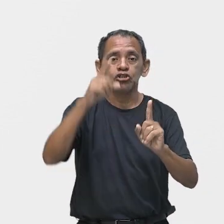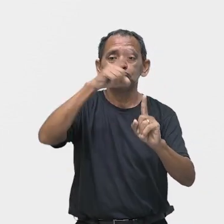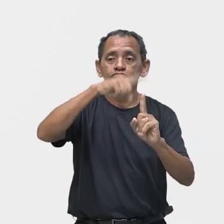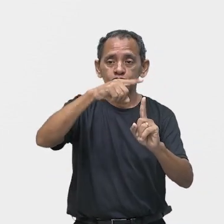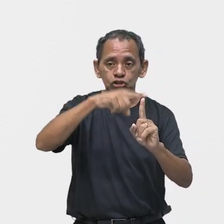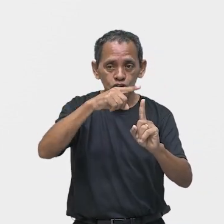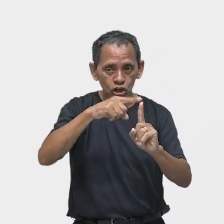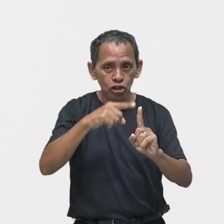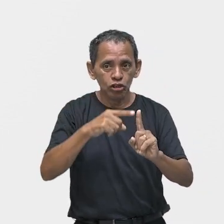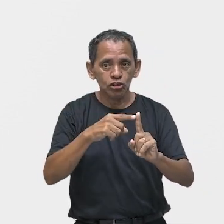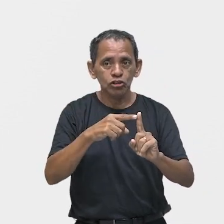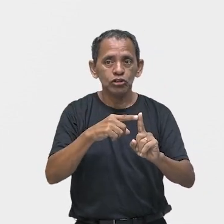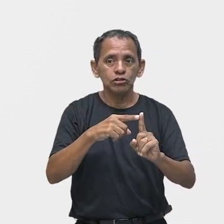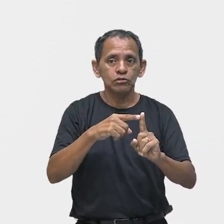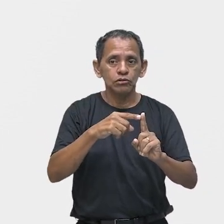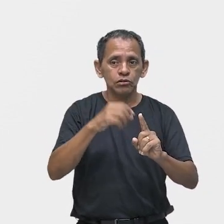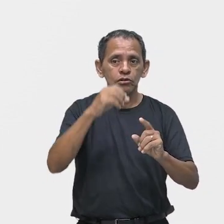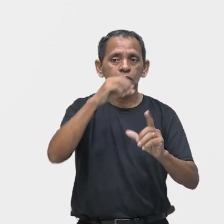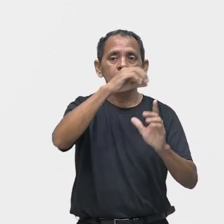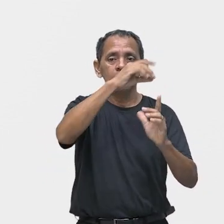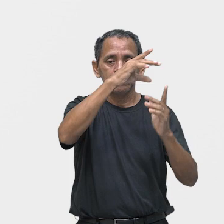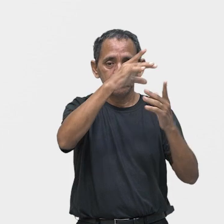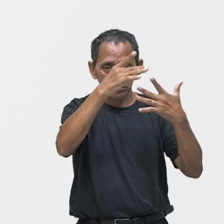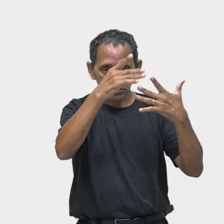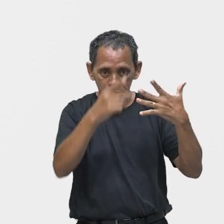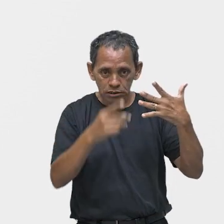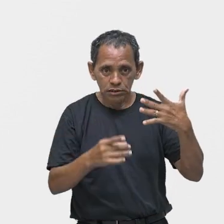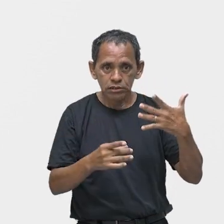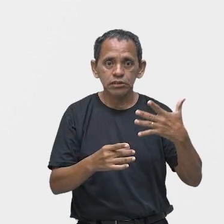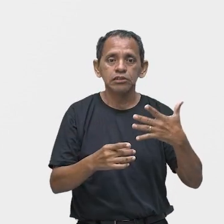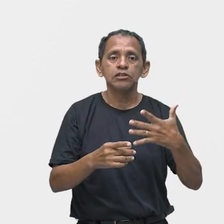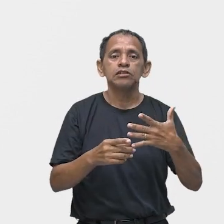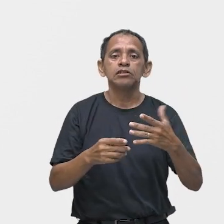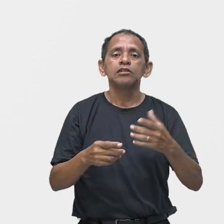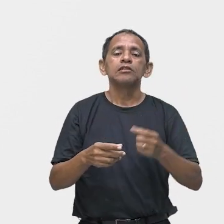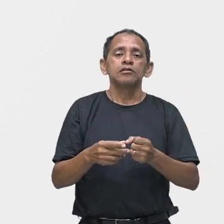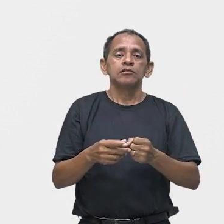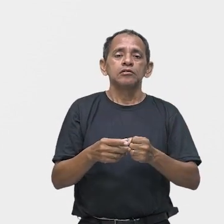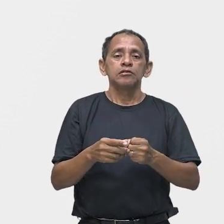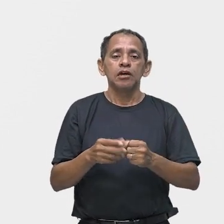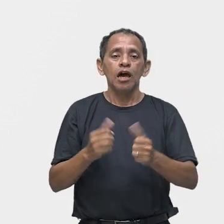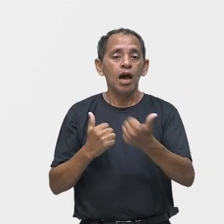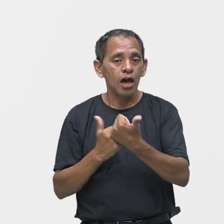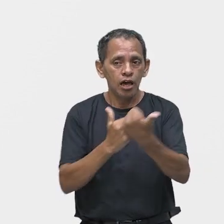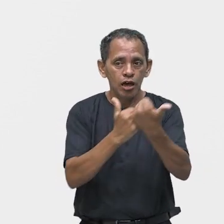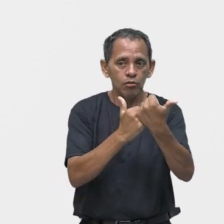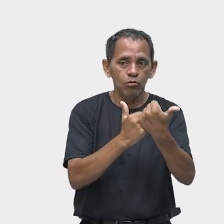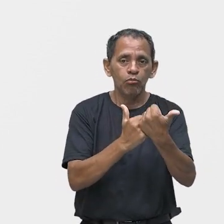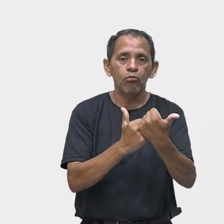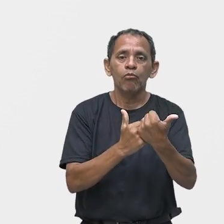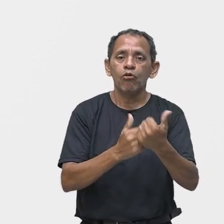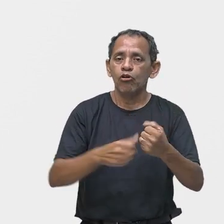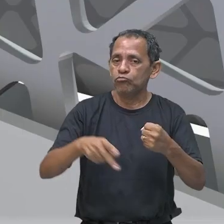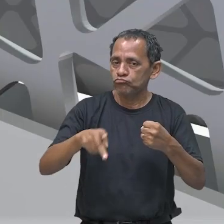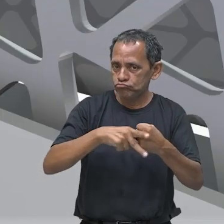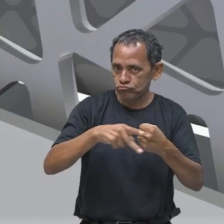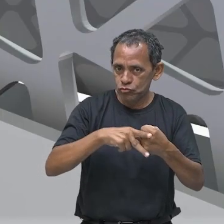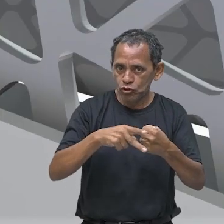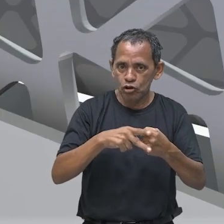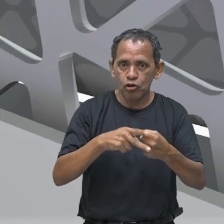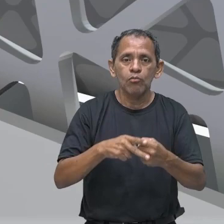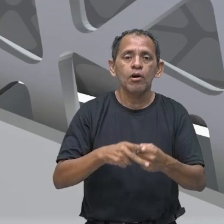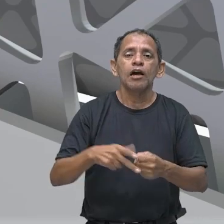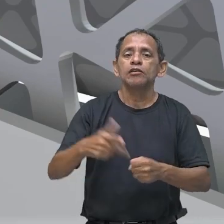construção, composicional e estilo. E o detalhamento, recursos verbais e não verbais.